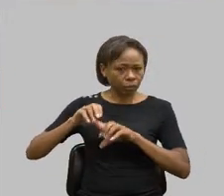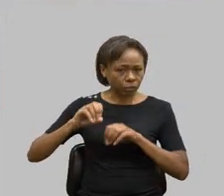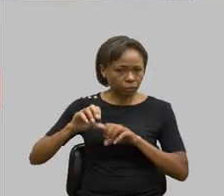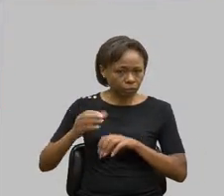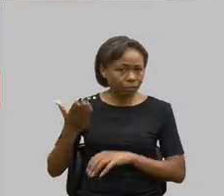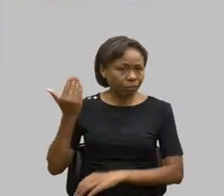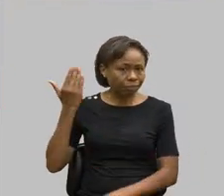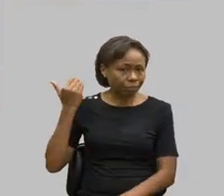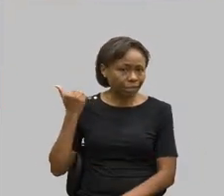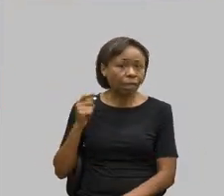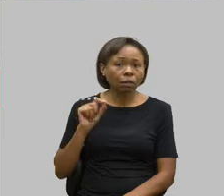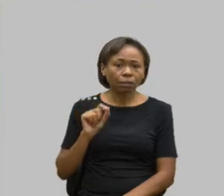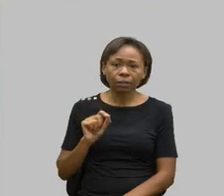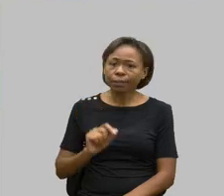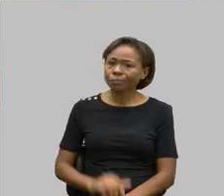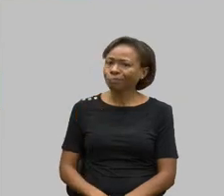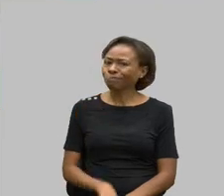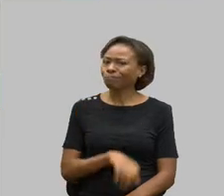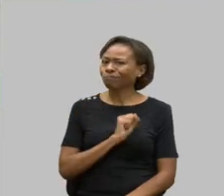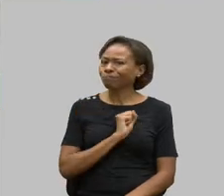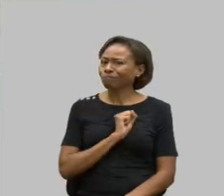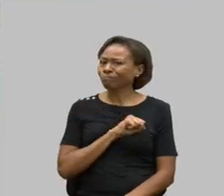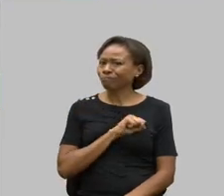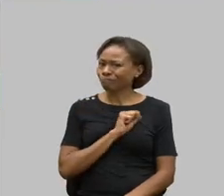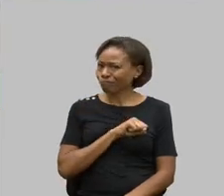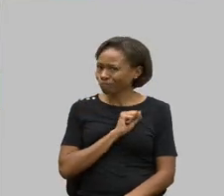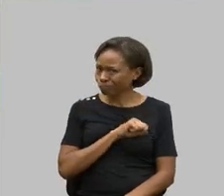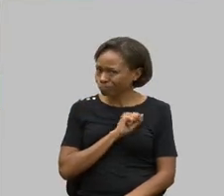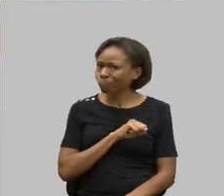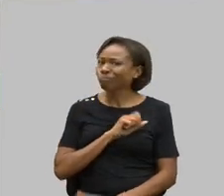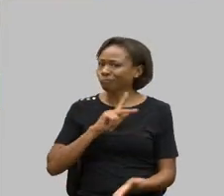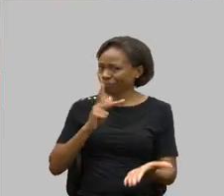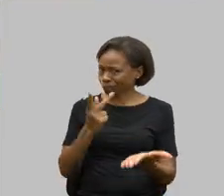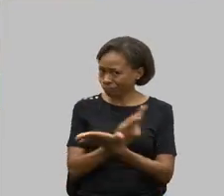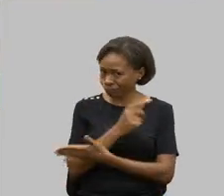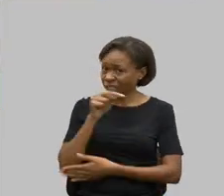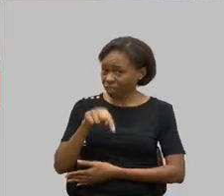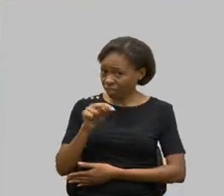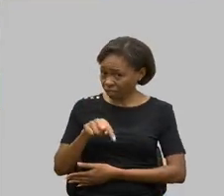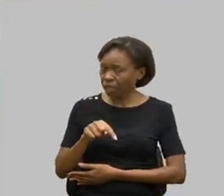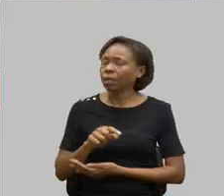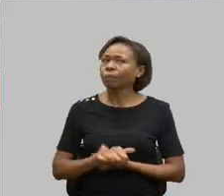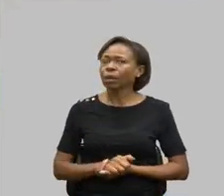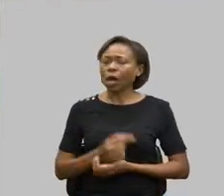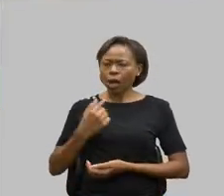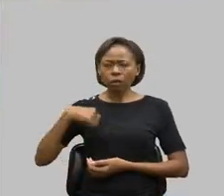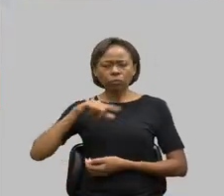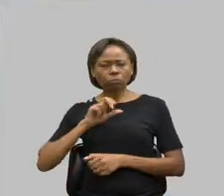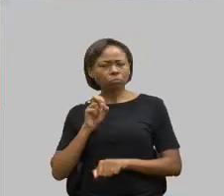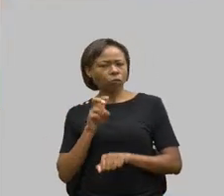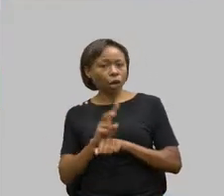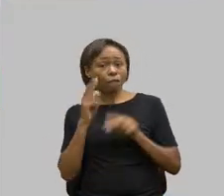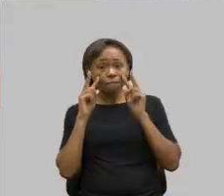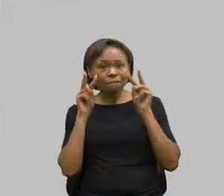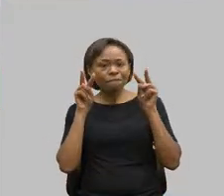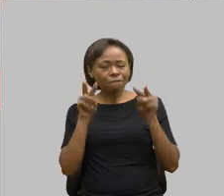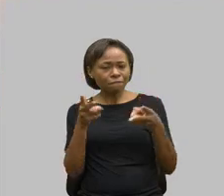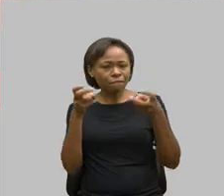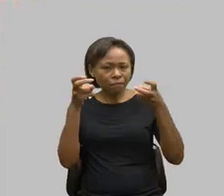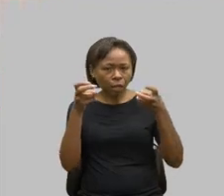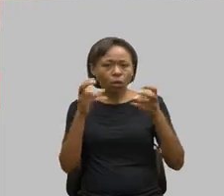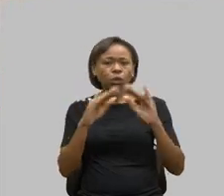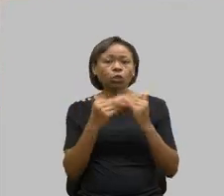covardia o que se faziam aqui. Quando nós entramos, nós detectamos que uma escola em Belo Horizonte chegou a ter